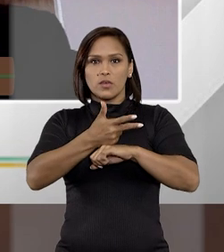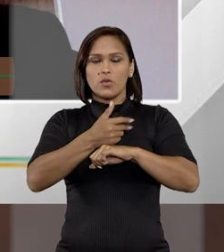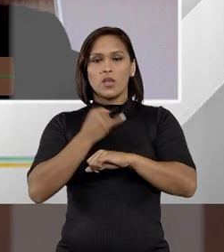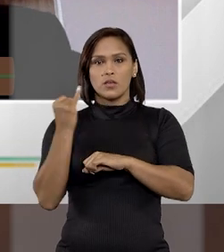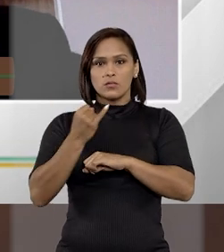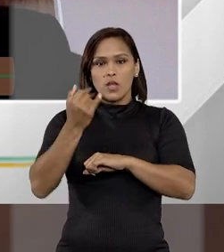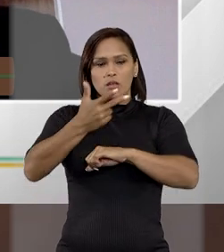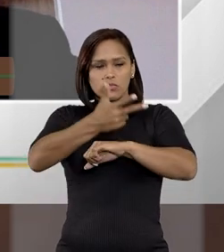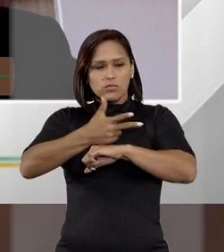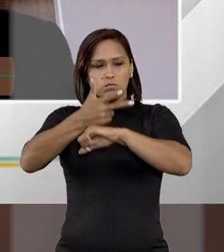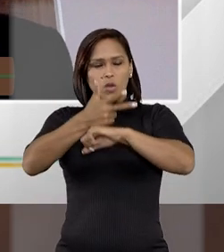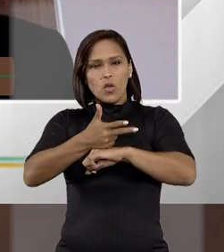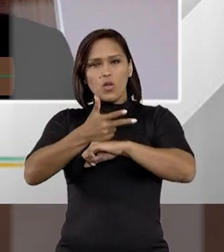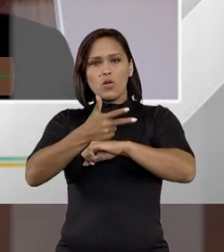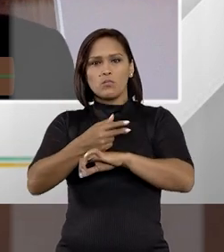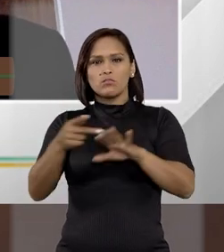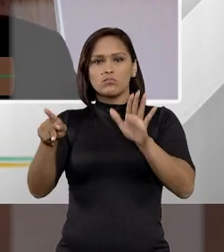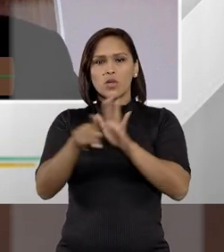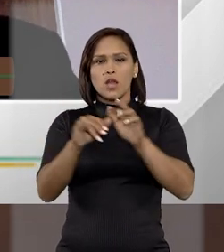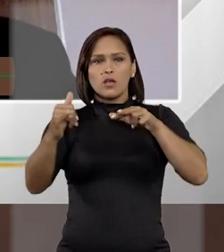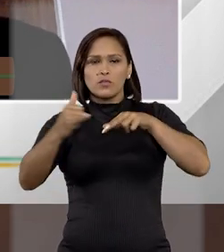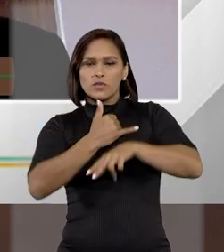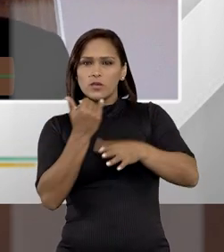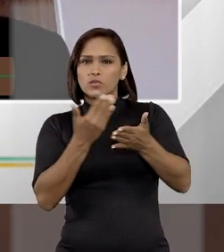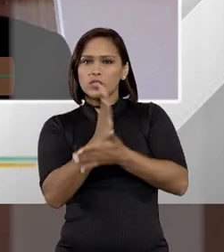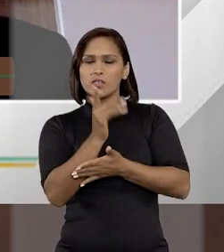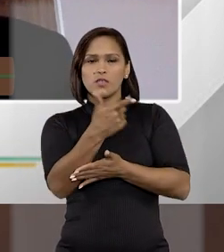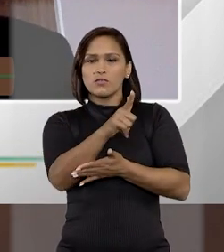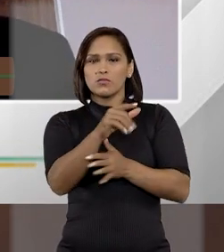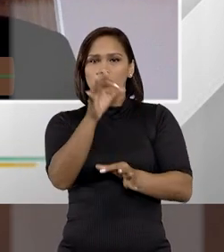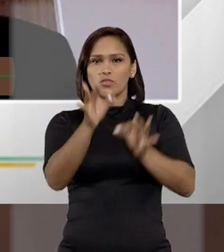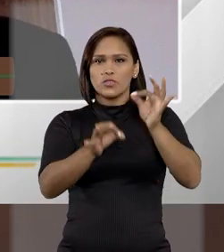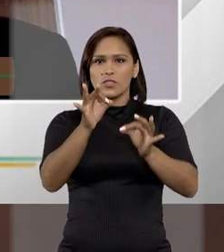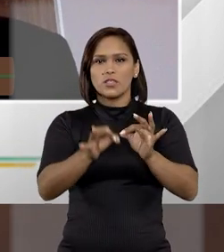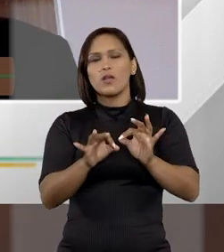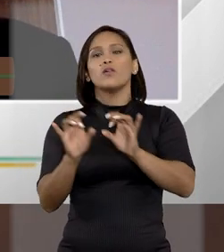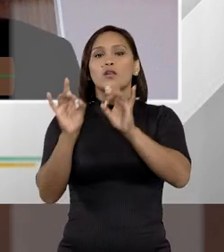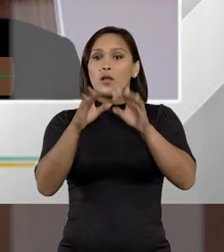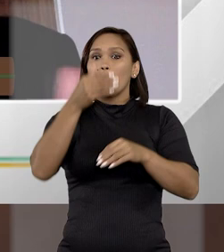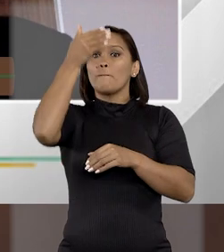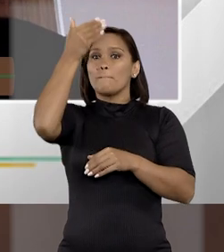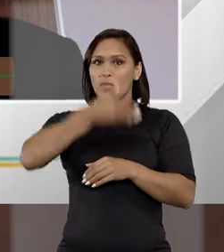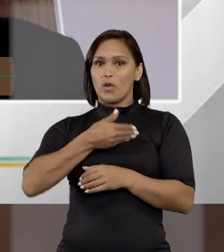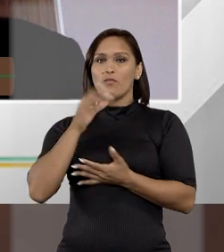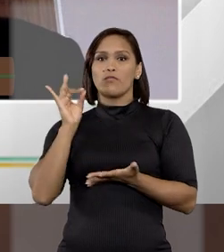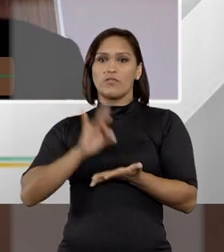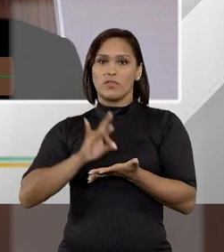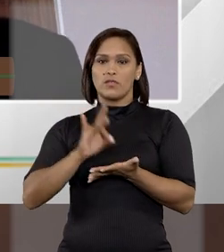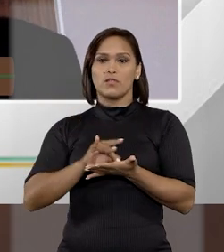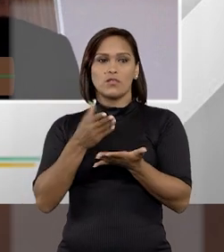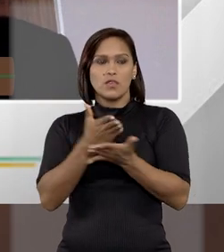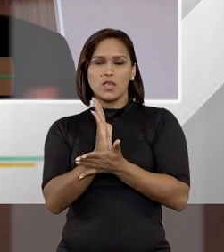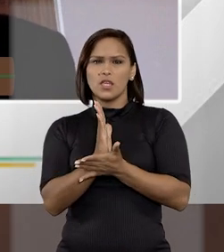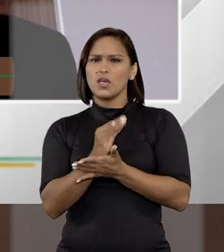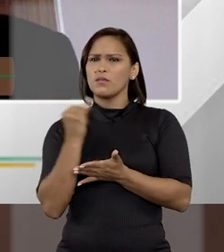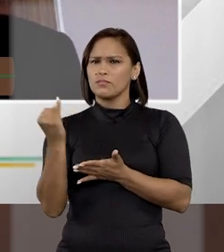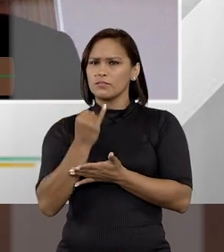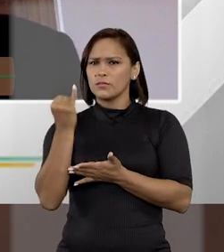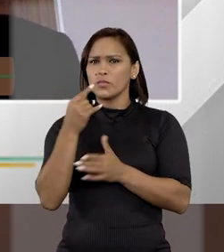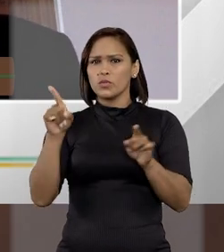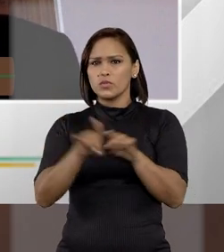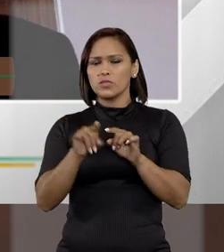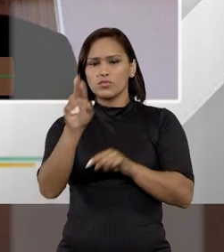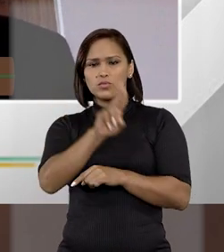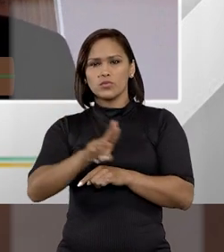clandestina, que é aquela realizada sem prévia autorização judicial, como uma espécie de prova lícita e super